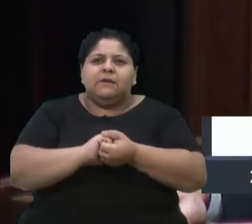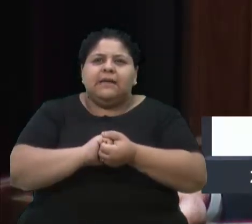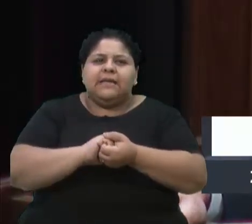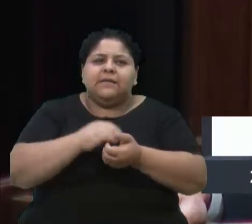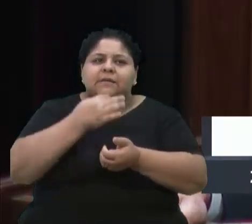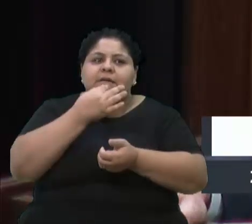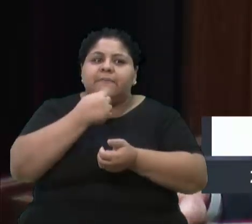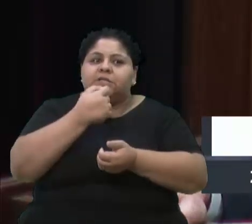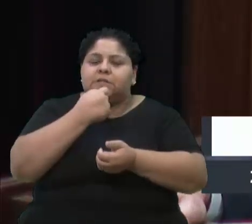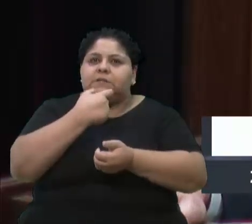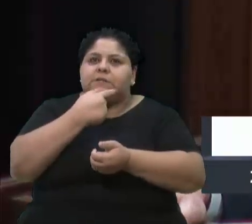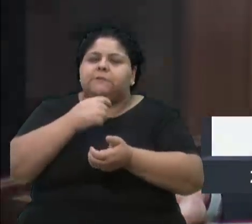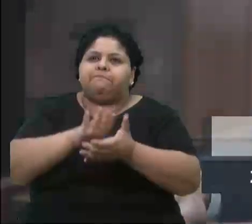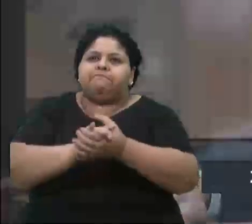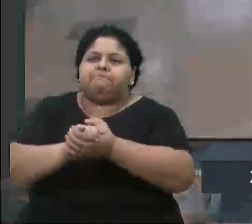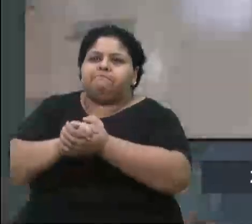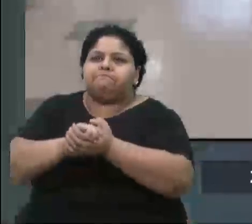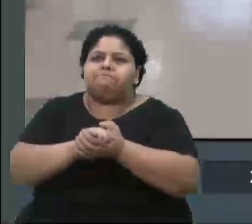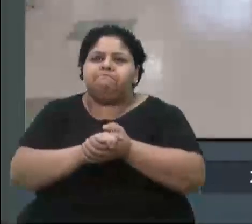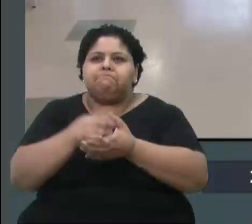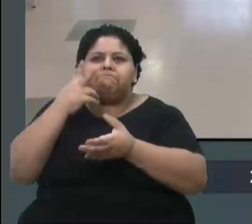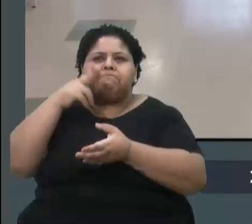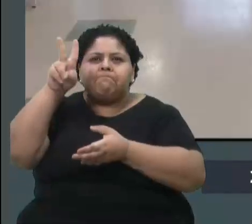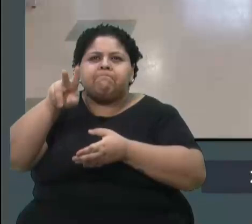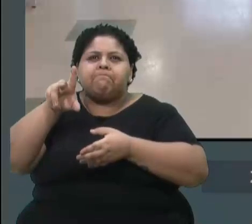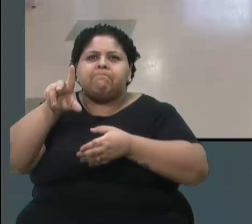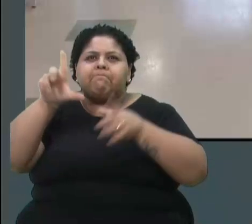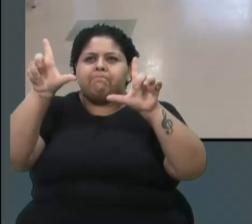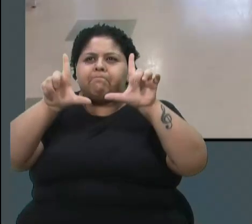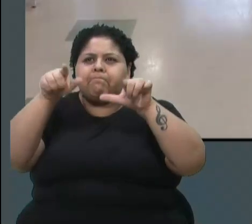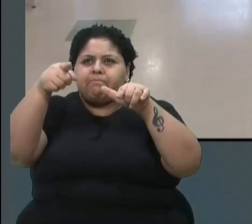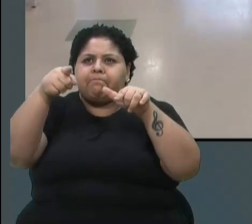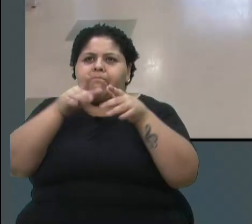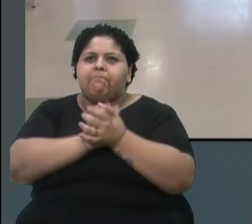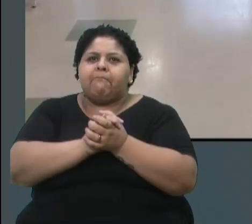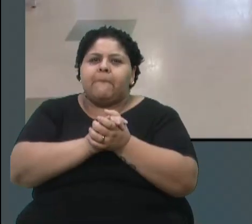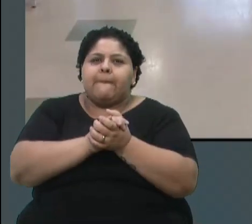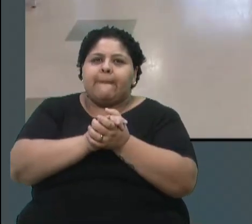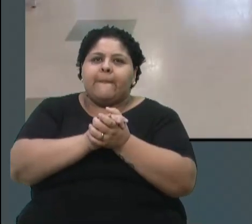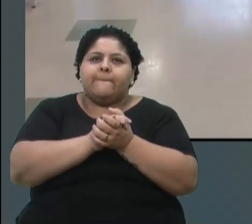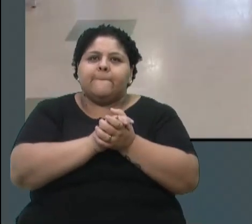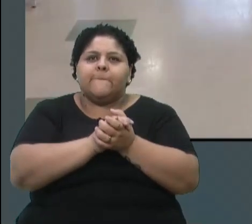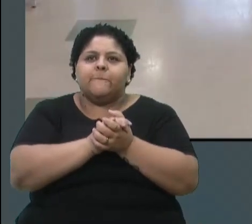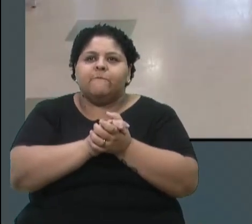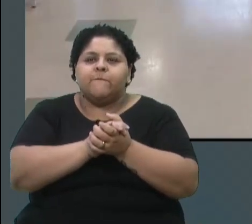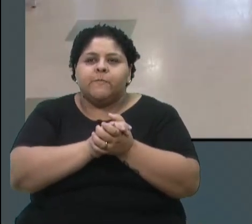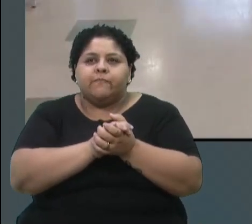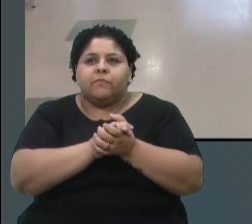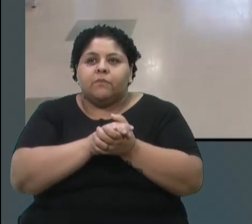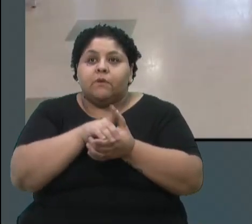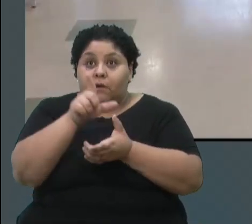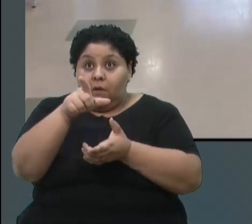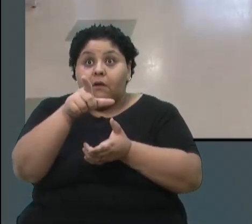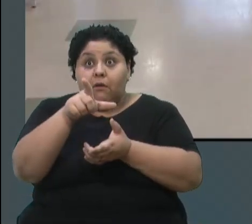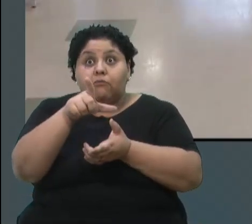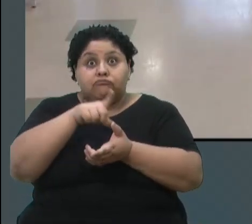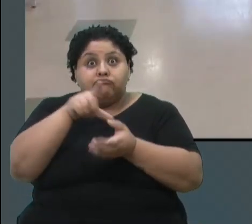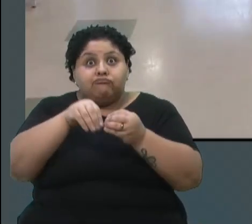Reflexão perante, essa imagem aí, reflexão nessa imagem. Eu estive lá dentro.